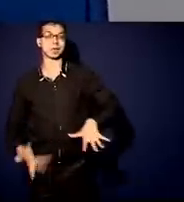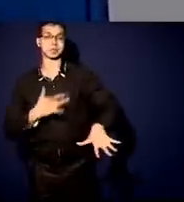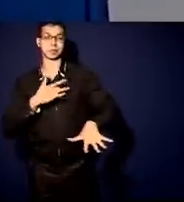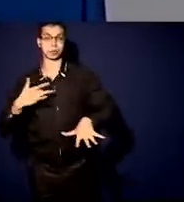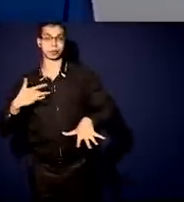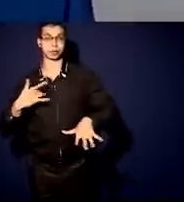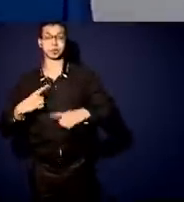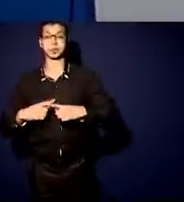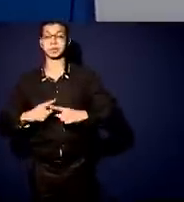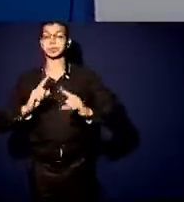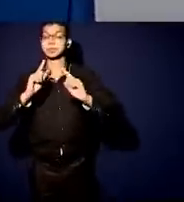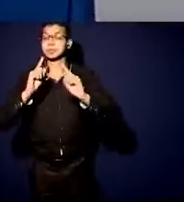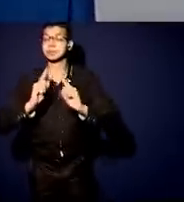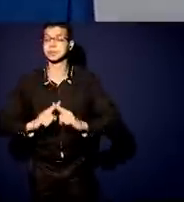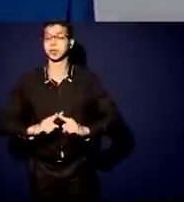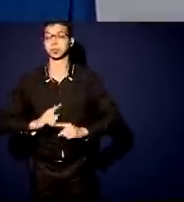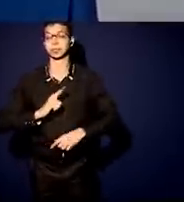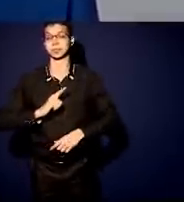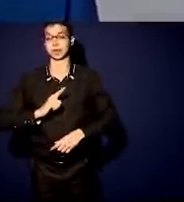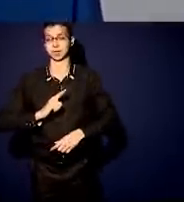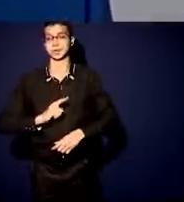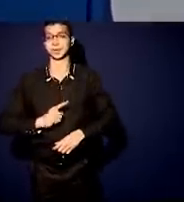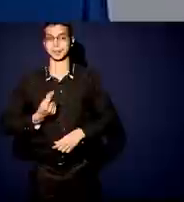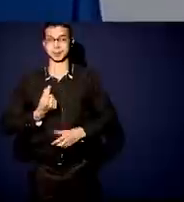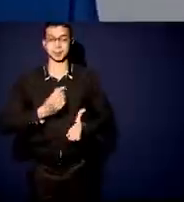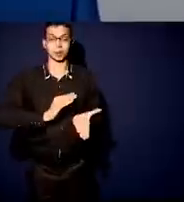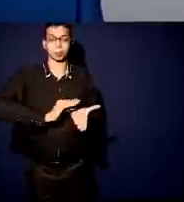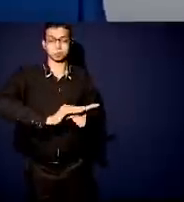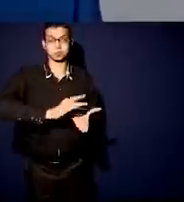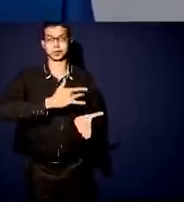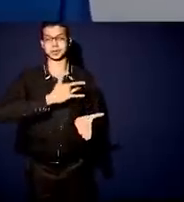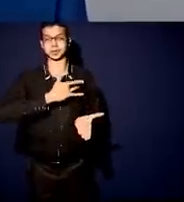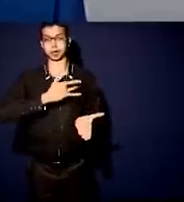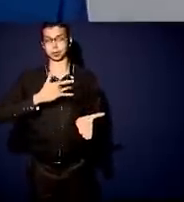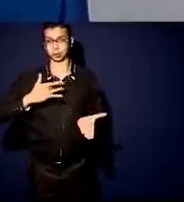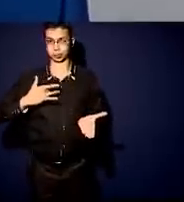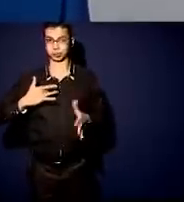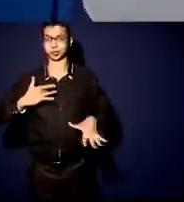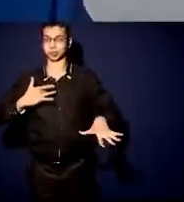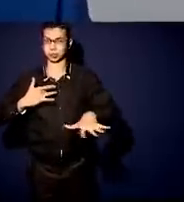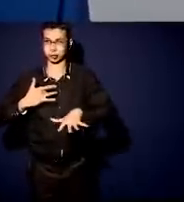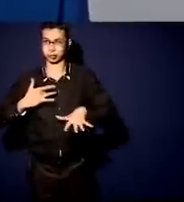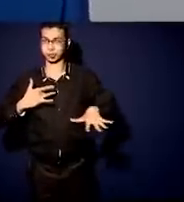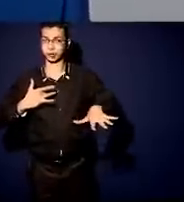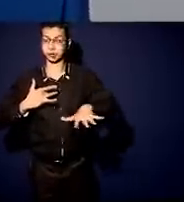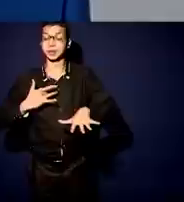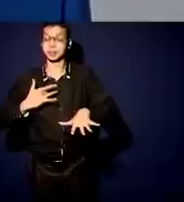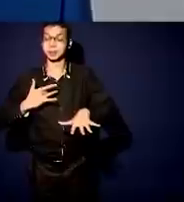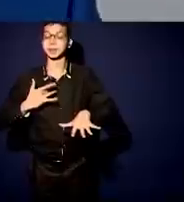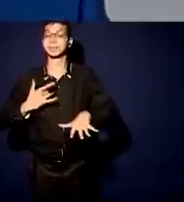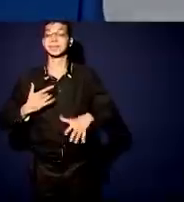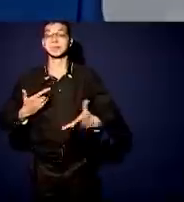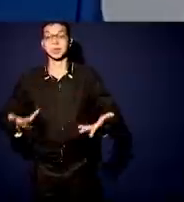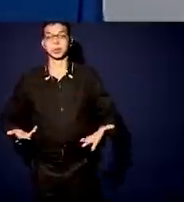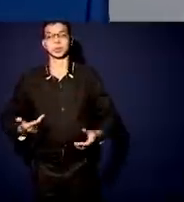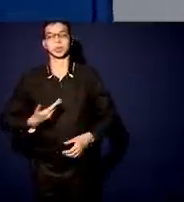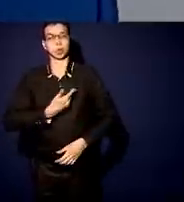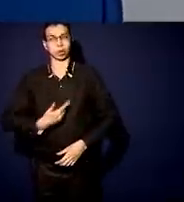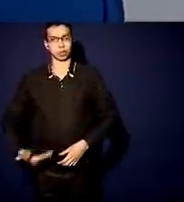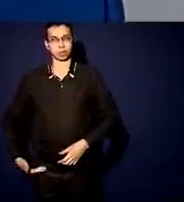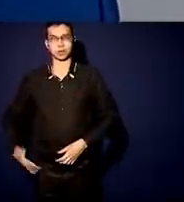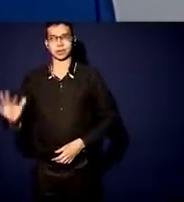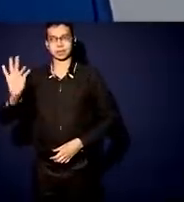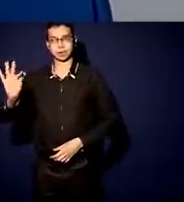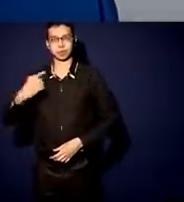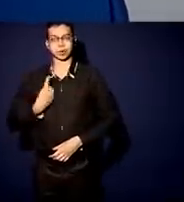desafio, que é o subfinanciamento da saúde. Então, neste ponto, nós vamos caminhar junto do governo federal. Obviamente, São